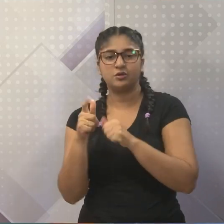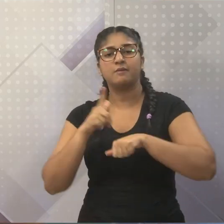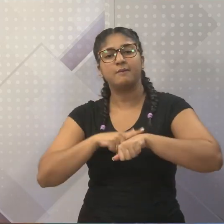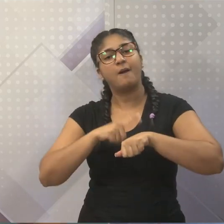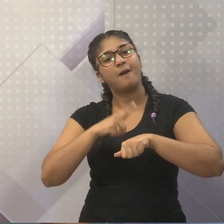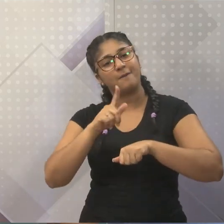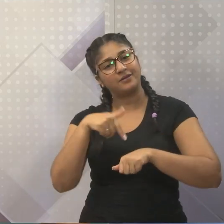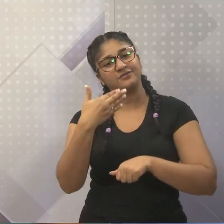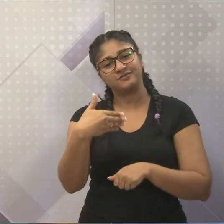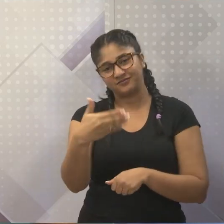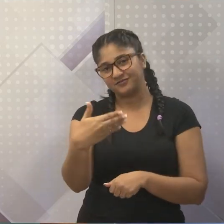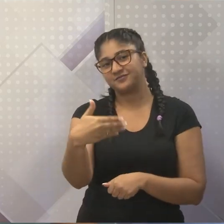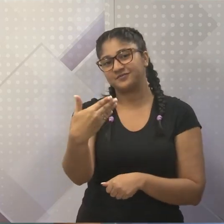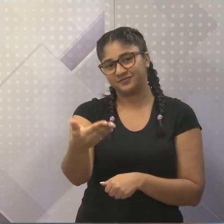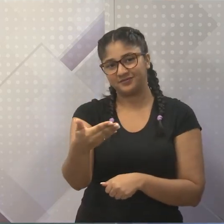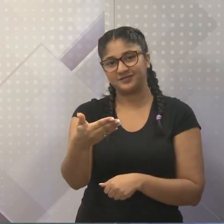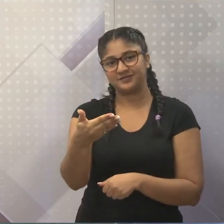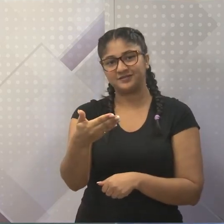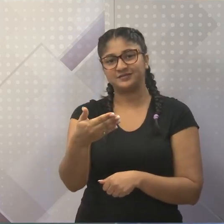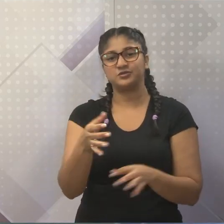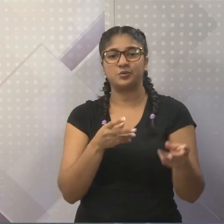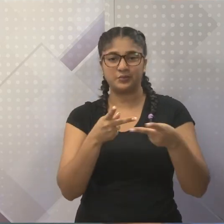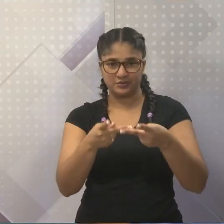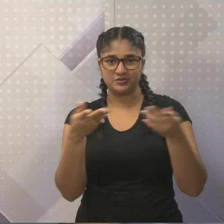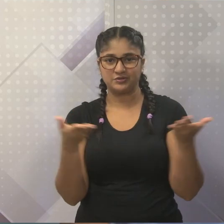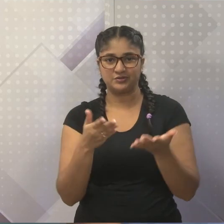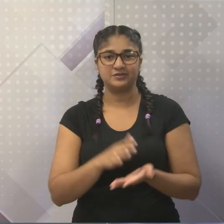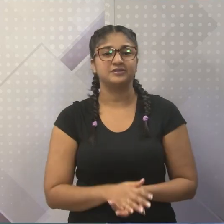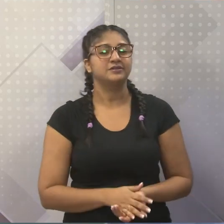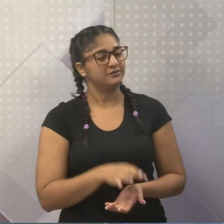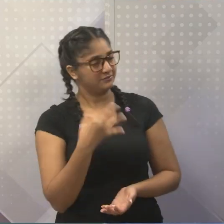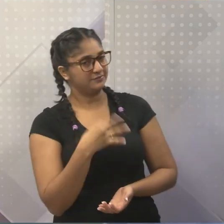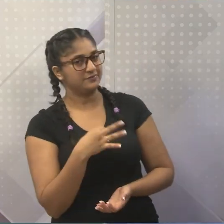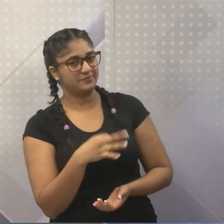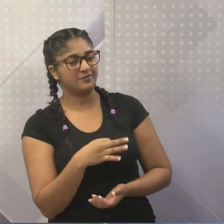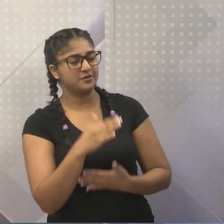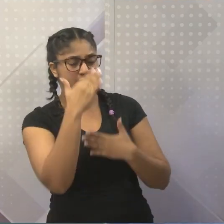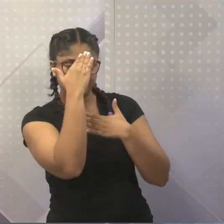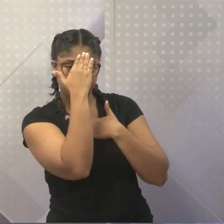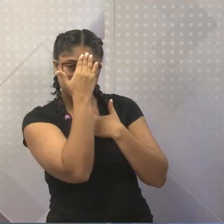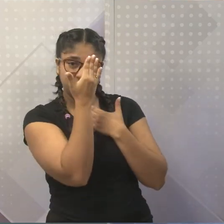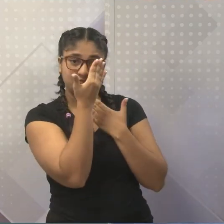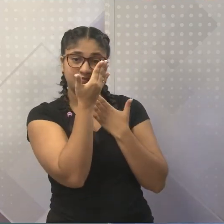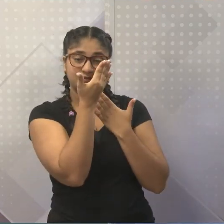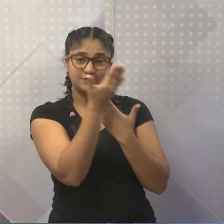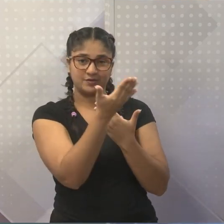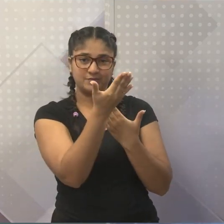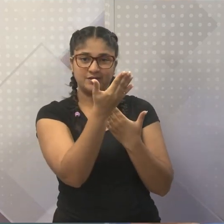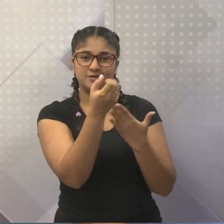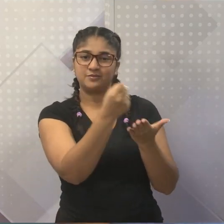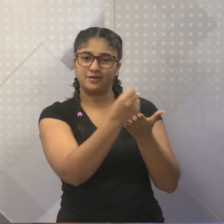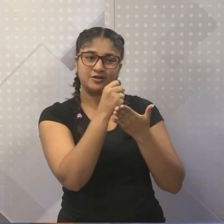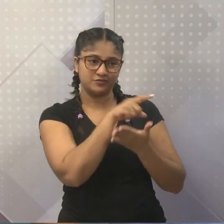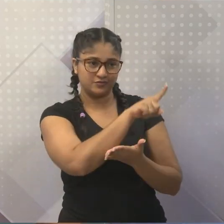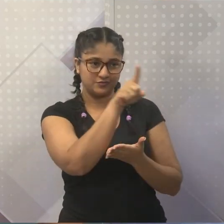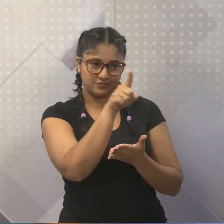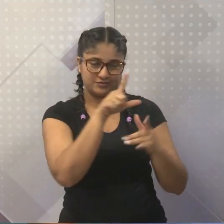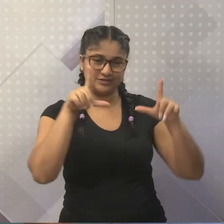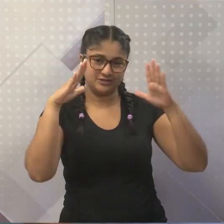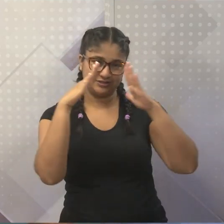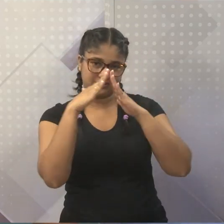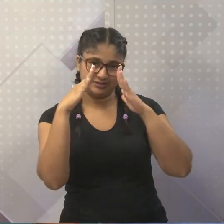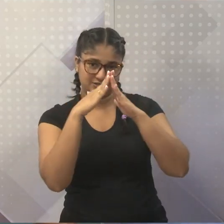etapas da nossa conexão escolar ou da vida. Exatamente, gente. Obrigado pelo apoio de vocês em casa,